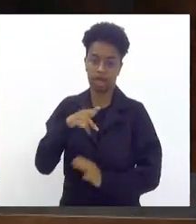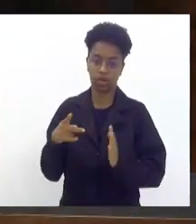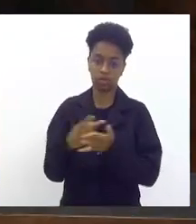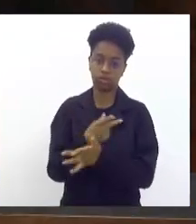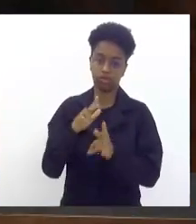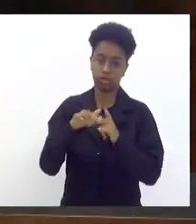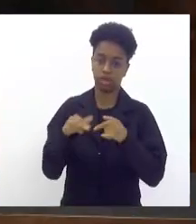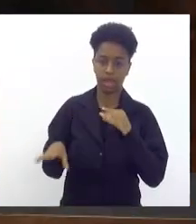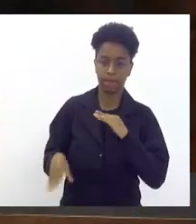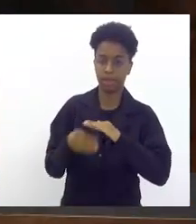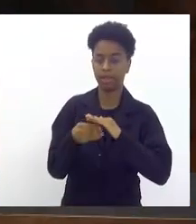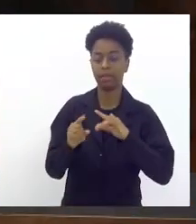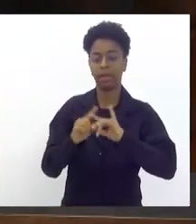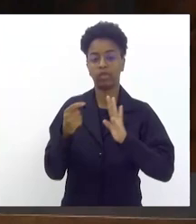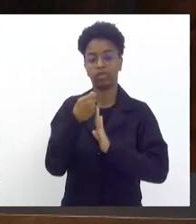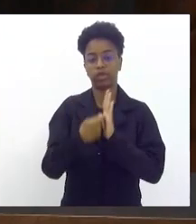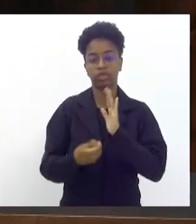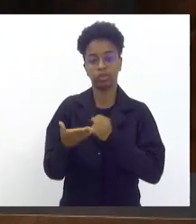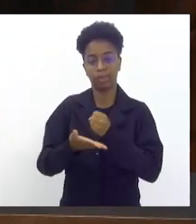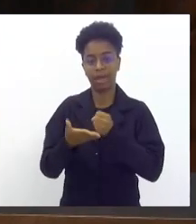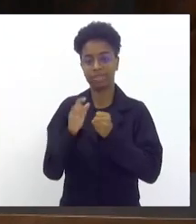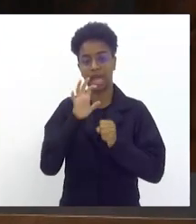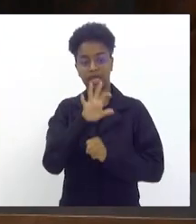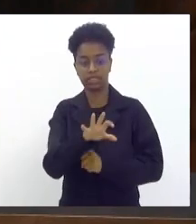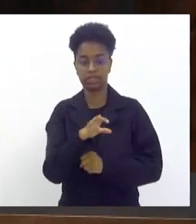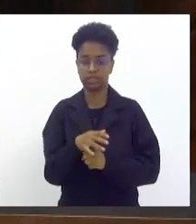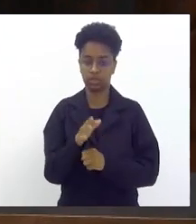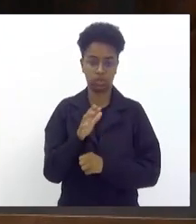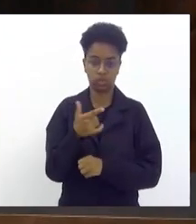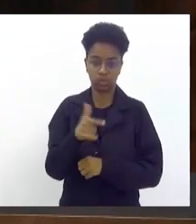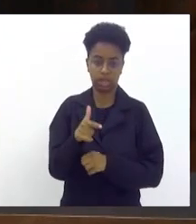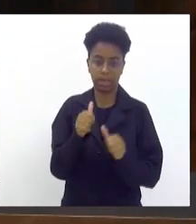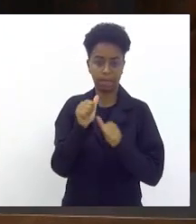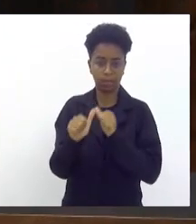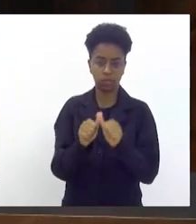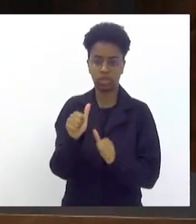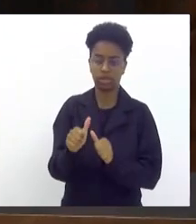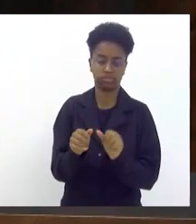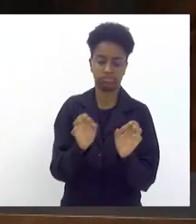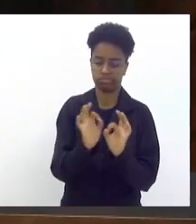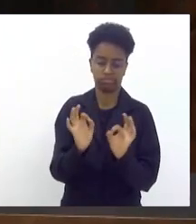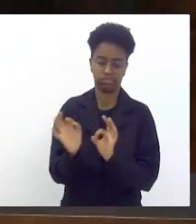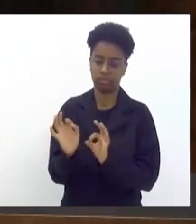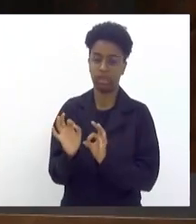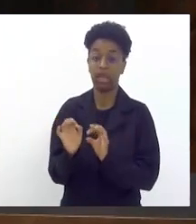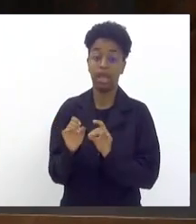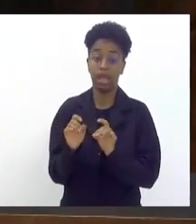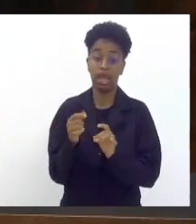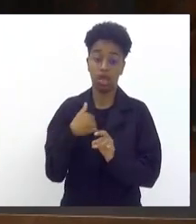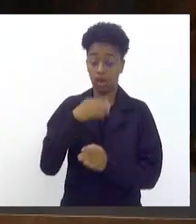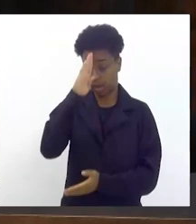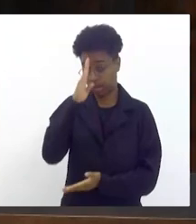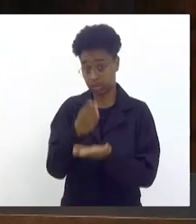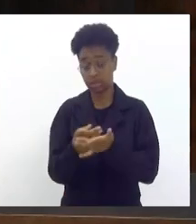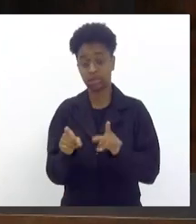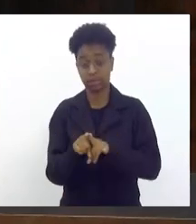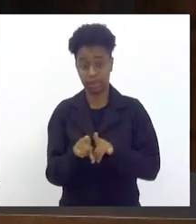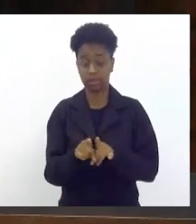mas esse é o texto básico ele não será alterado na sua essência e eu tenho convicção que diante do trabalho da